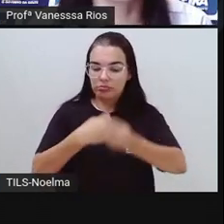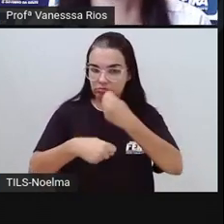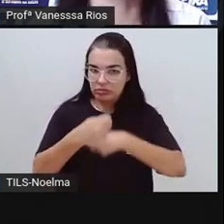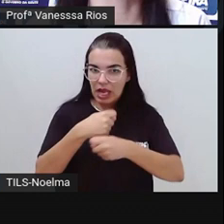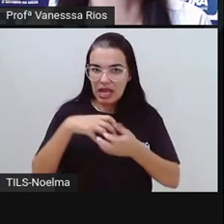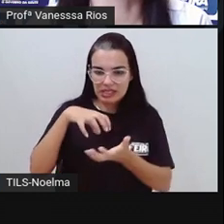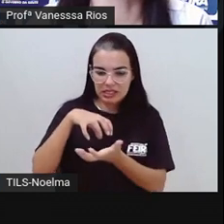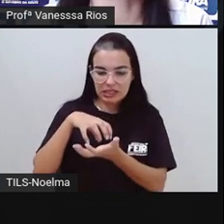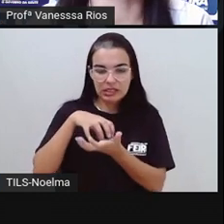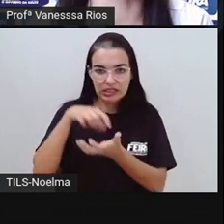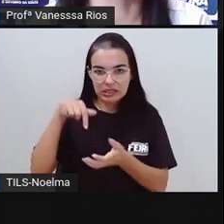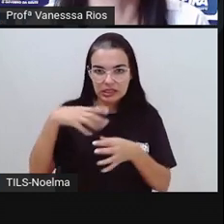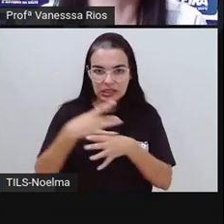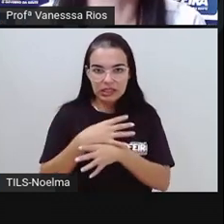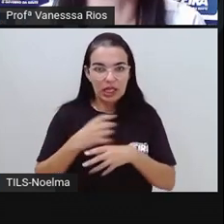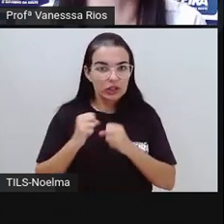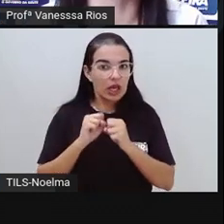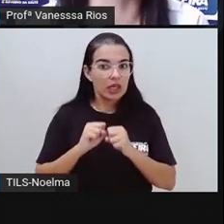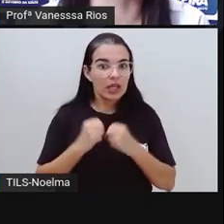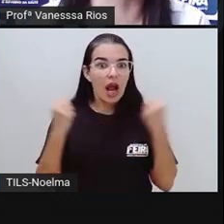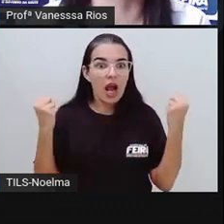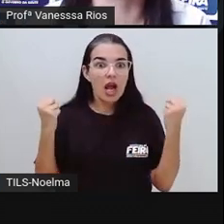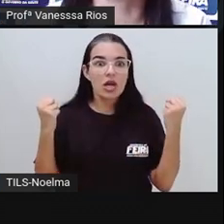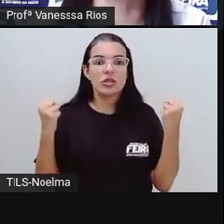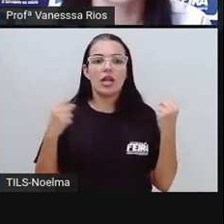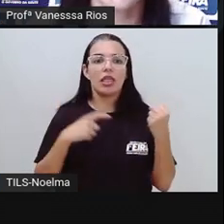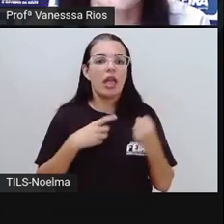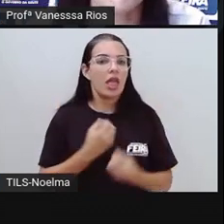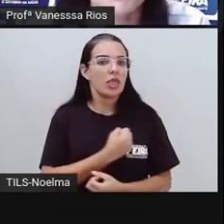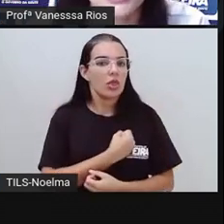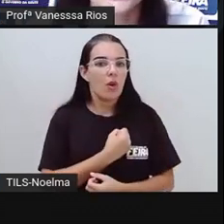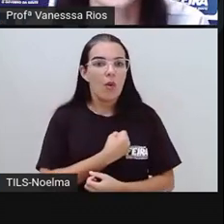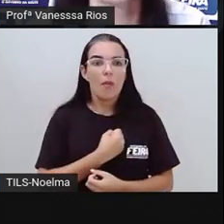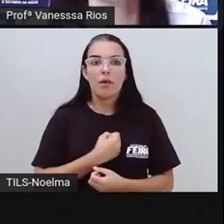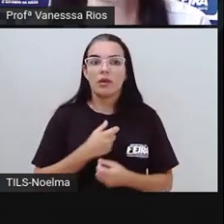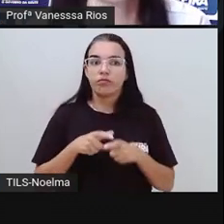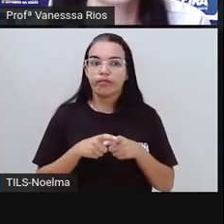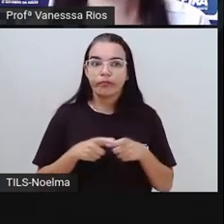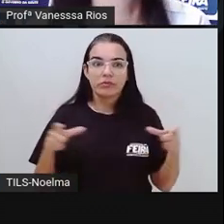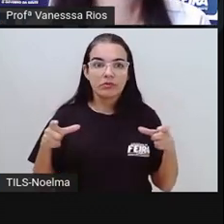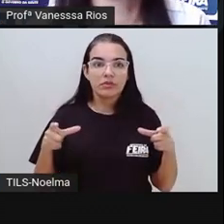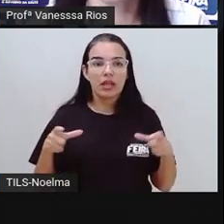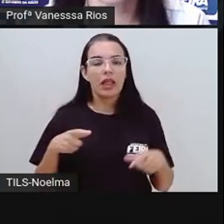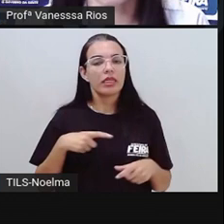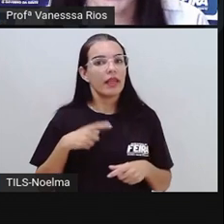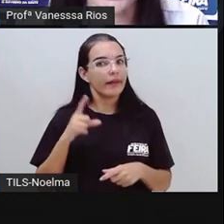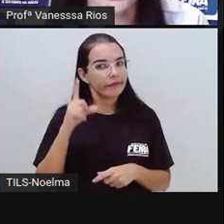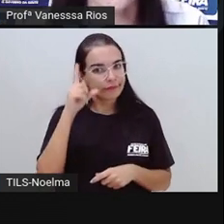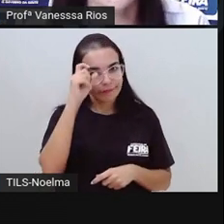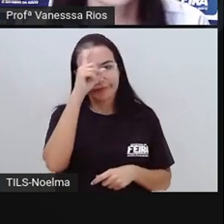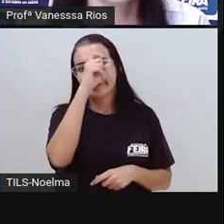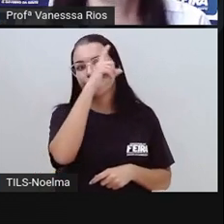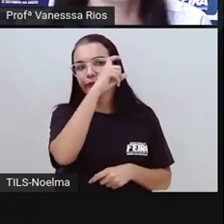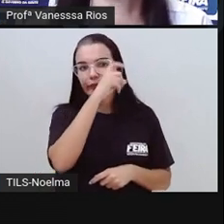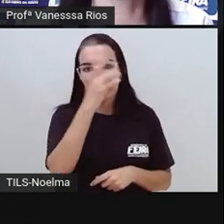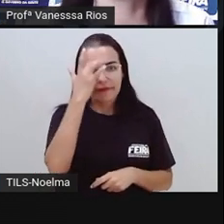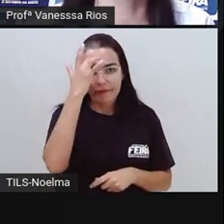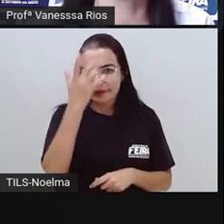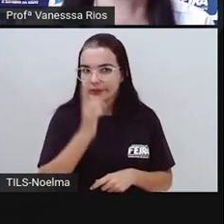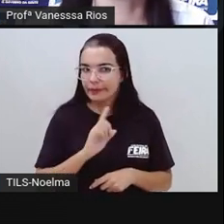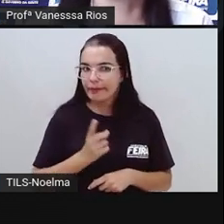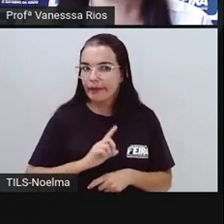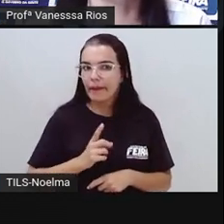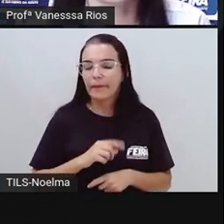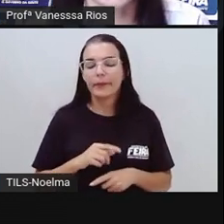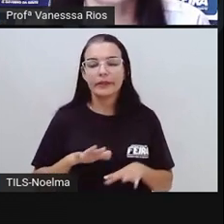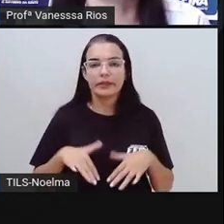grande, né? Com tantas questões, com tantos números relevantes, é algo que não é fácil. Então a cidade